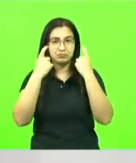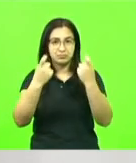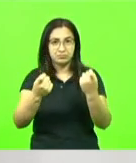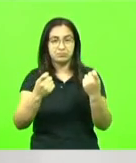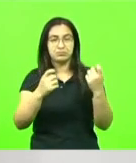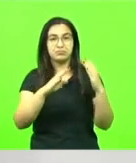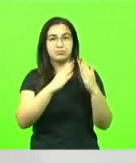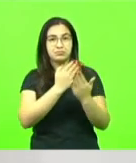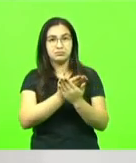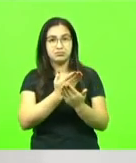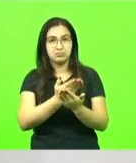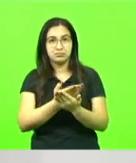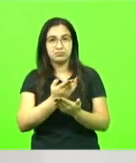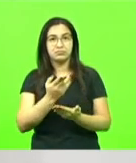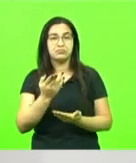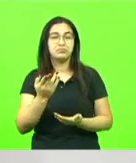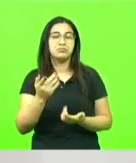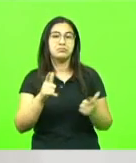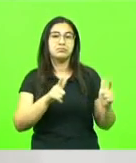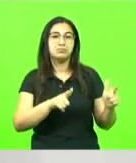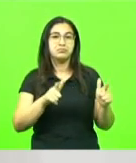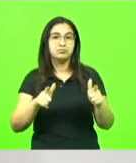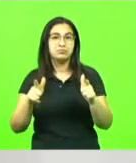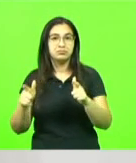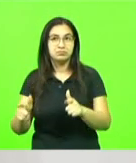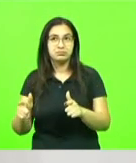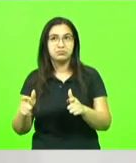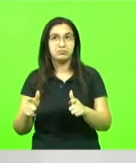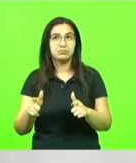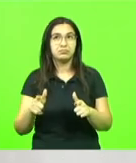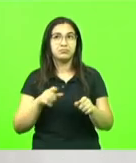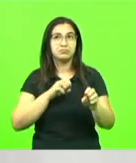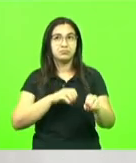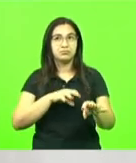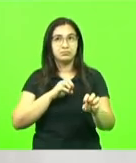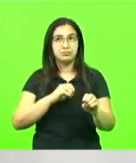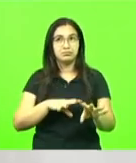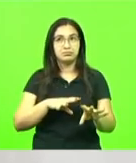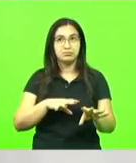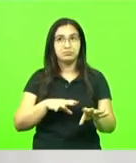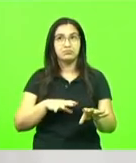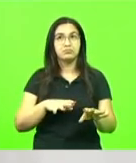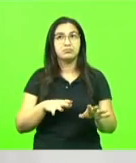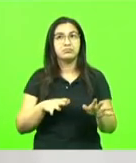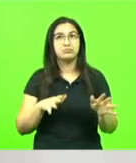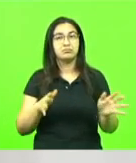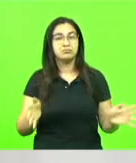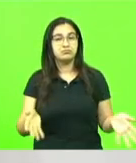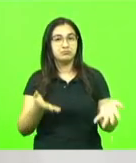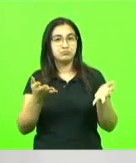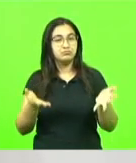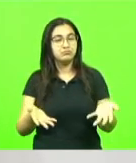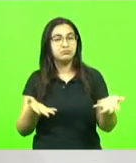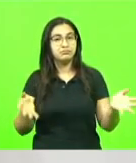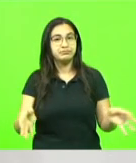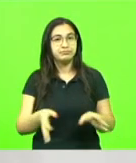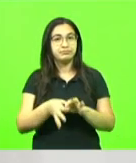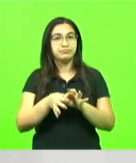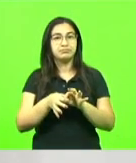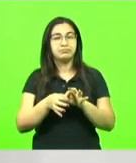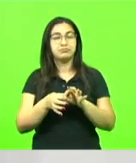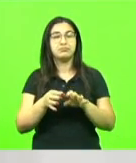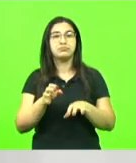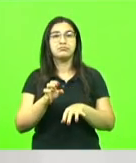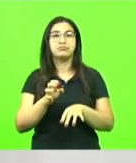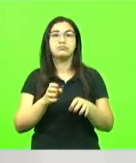o NEPRE, nas unidades escolares da rede pública de ensino, promovendo o engajamento da comunidade escolar em torno de temas relevantes com a